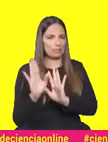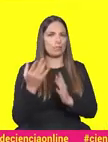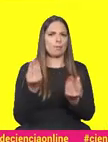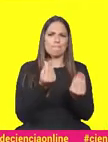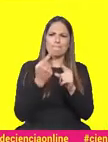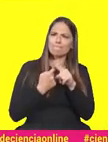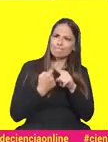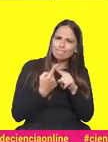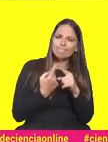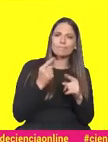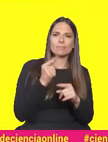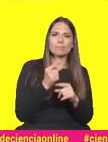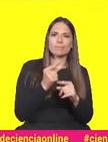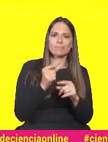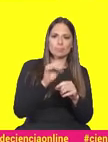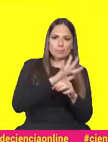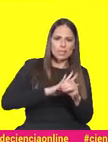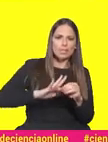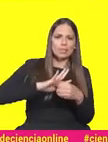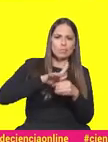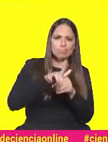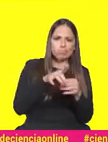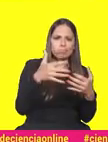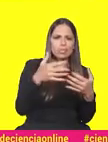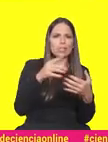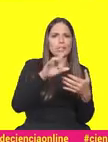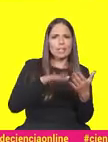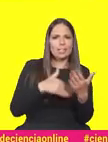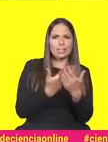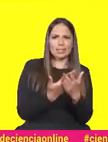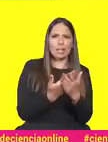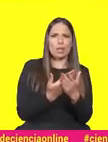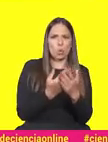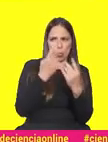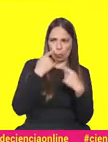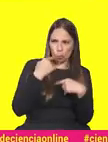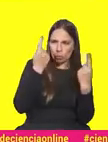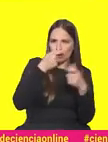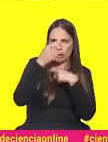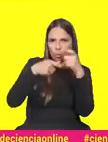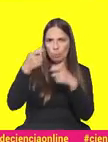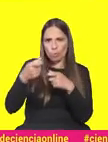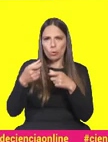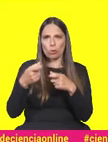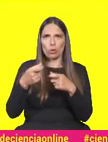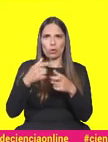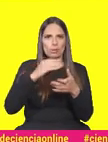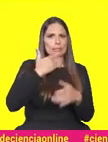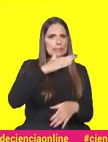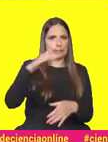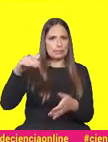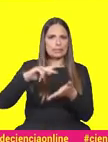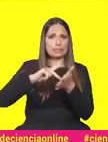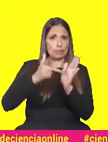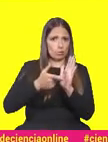forma muito interessante, esta crise pandémica e as suas consequências e necessidades vieram mostrar aos cidadãos o poder da ciência e da tecnologia.